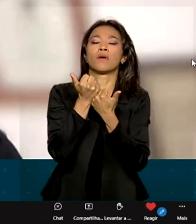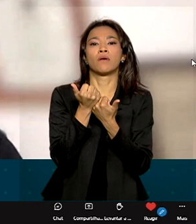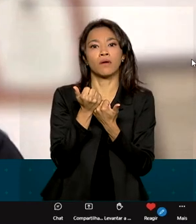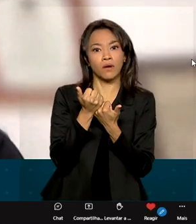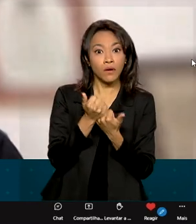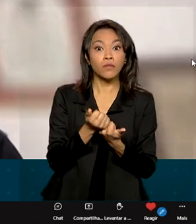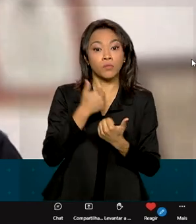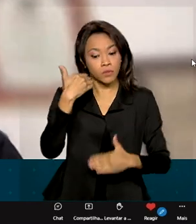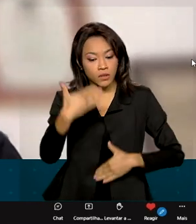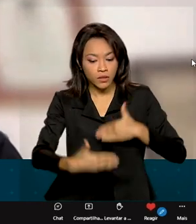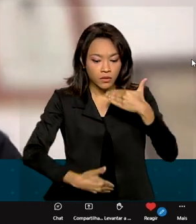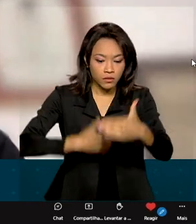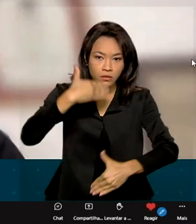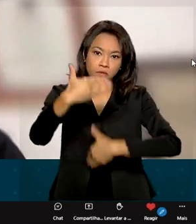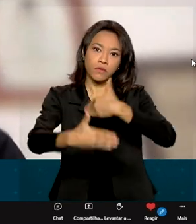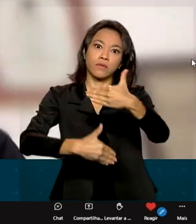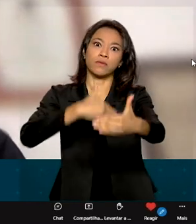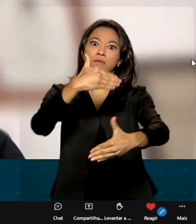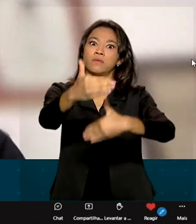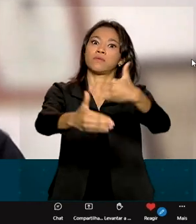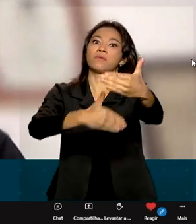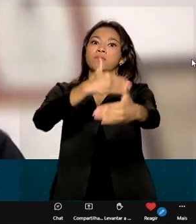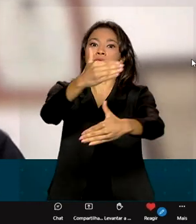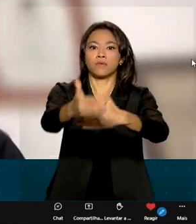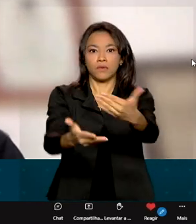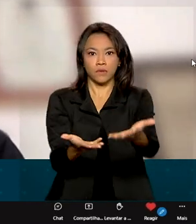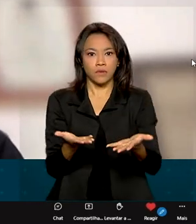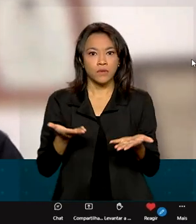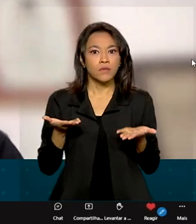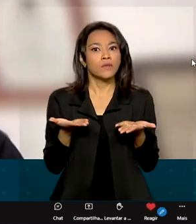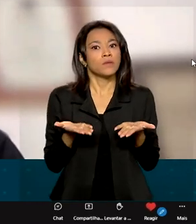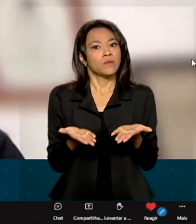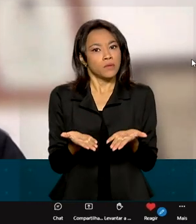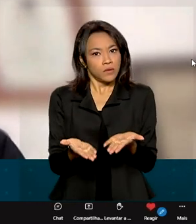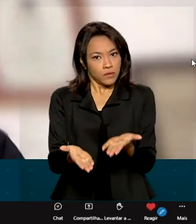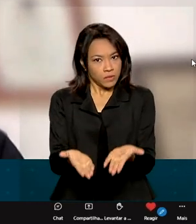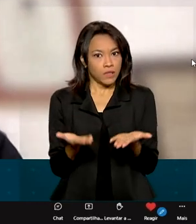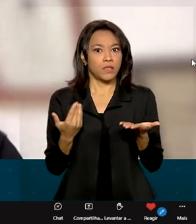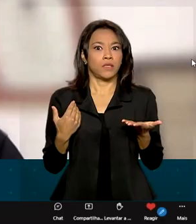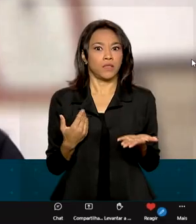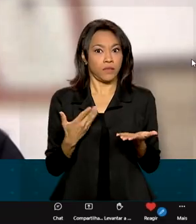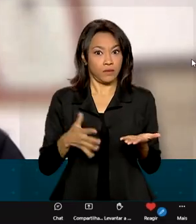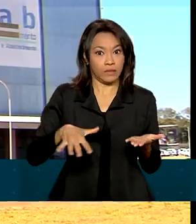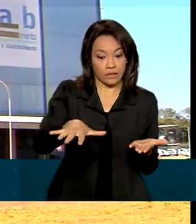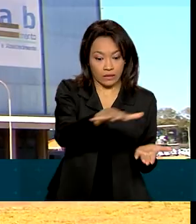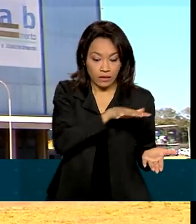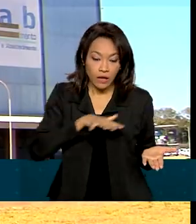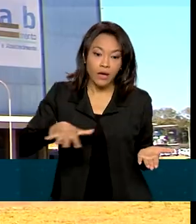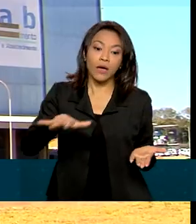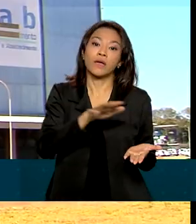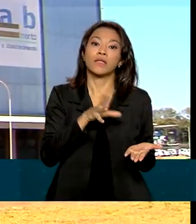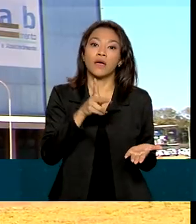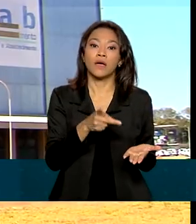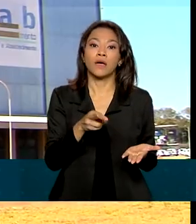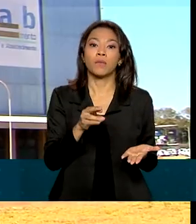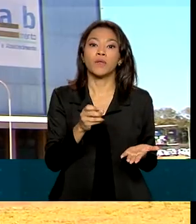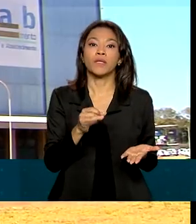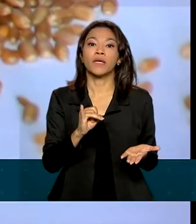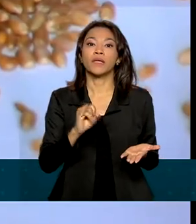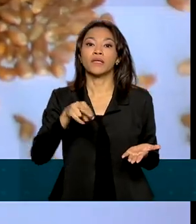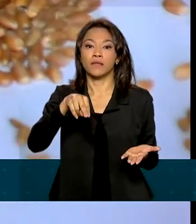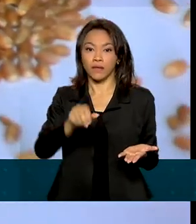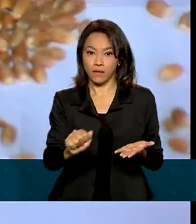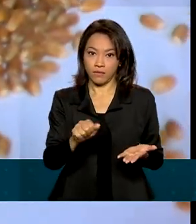para o desenvolvimento da proteína animal. Com a medida, a Conab